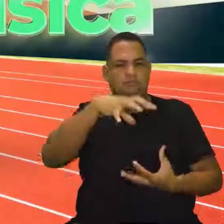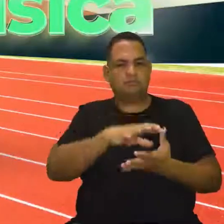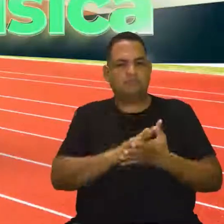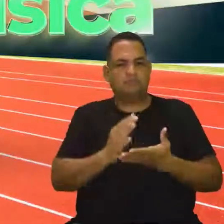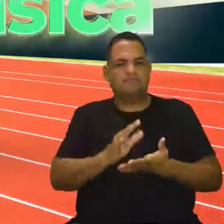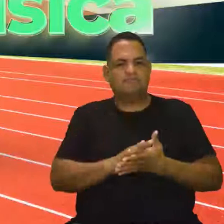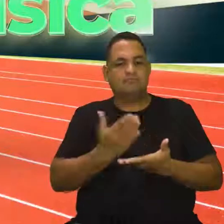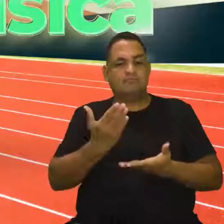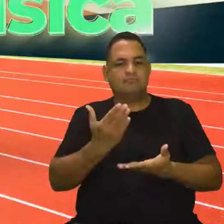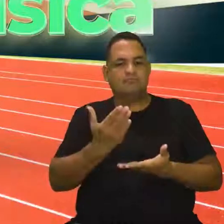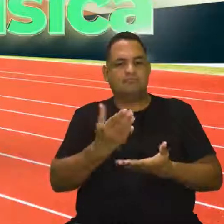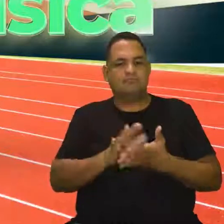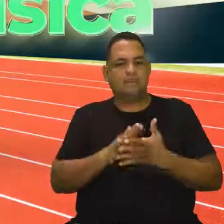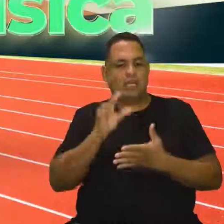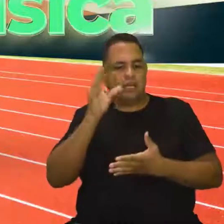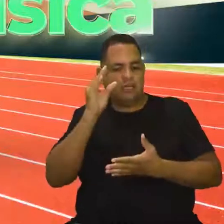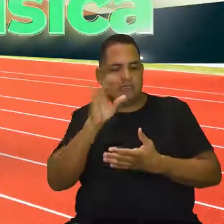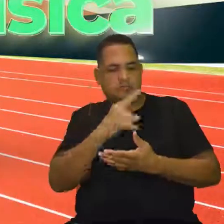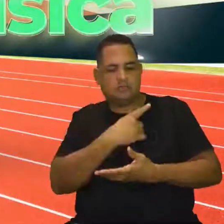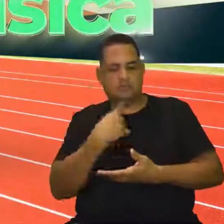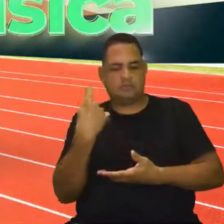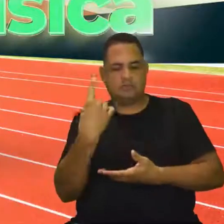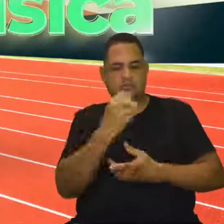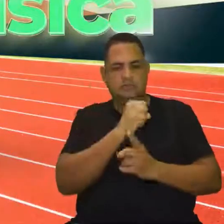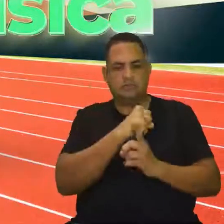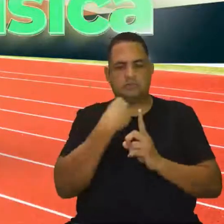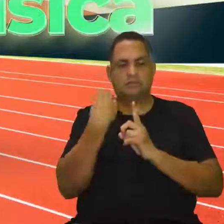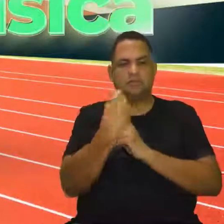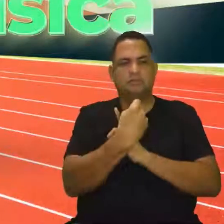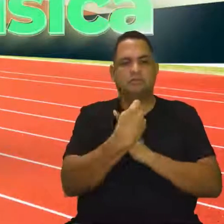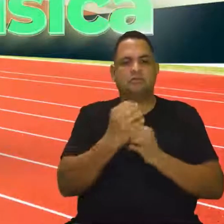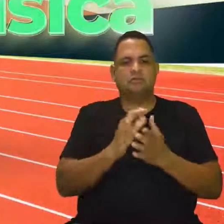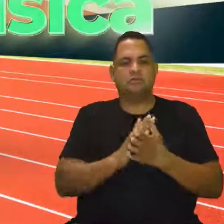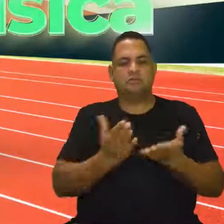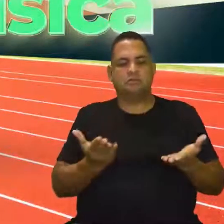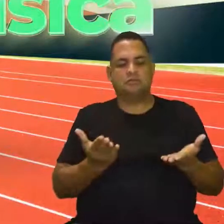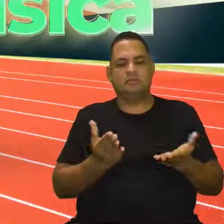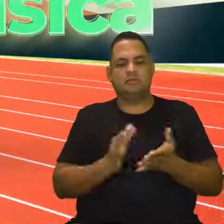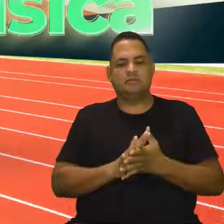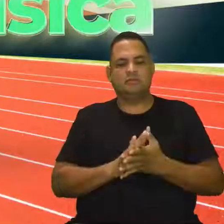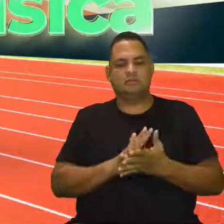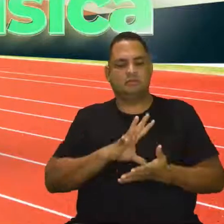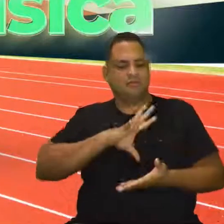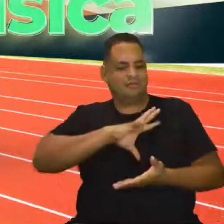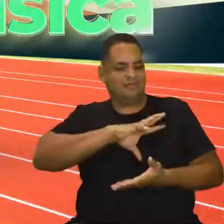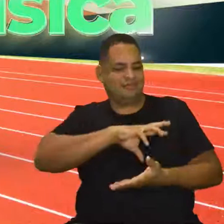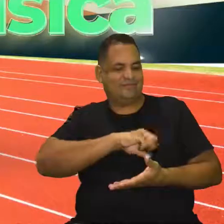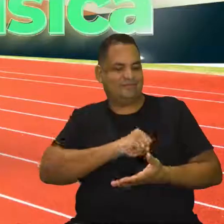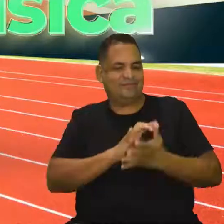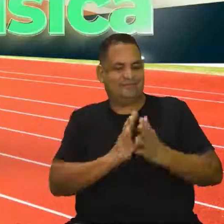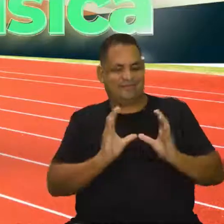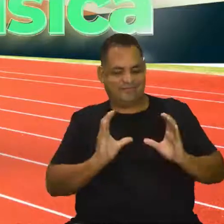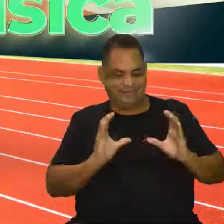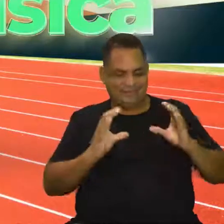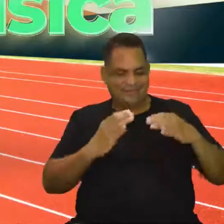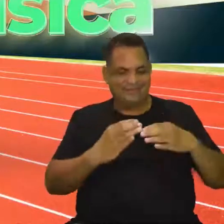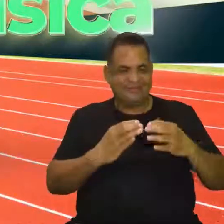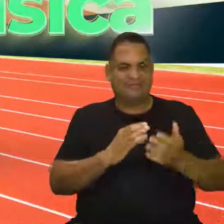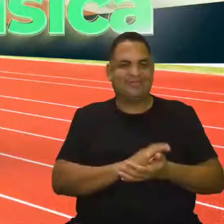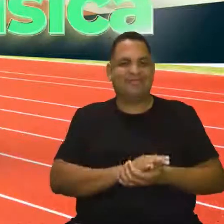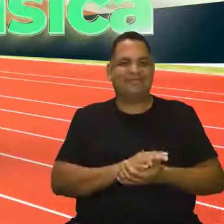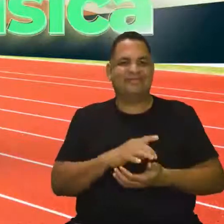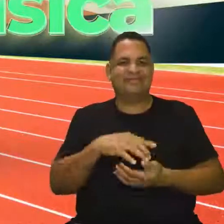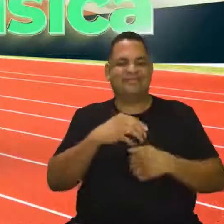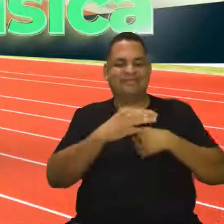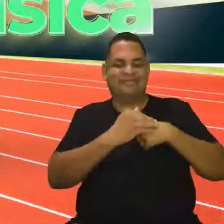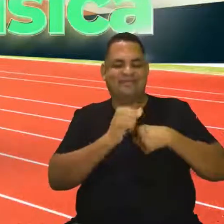figura interessante na nossa sociedade. Eu, Modéstia Paz, sou apaixonada por esse grupo. Eu já trabalhei com esse grupo, né? Eu tenho